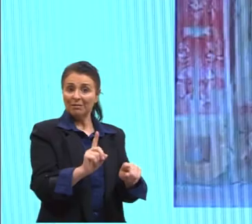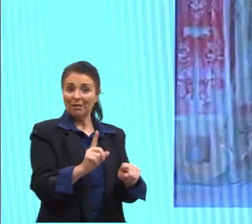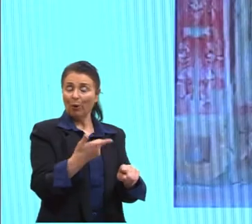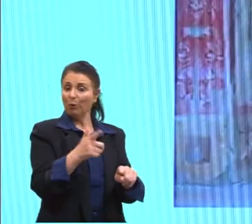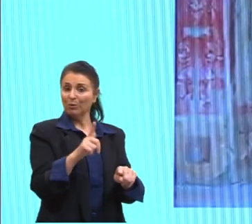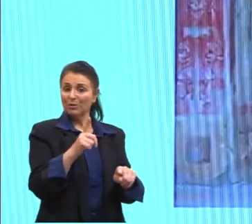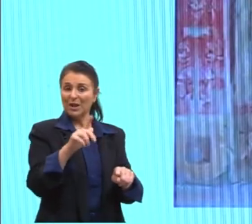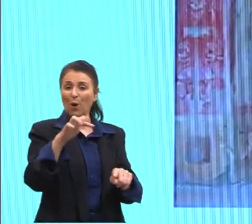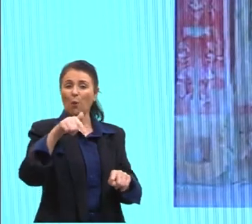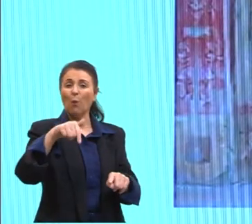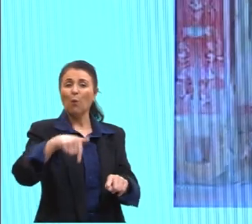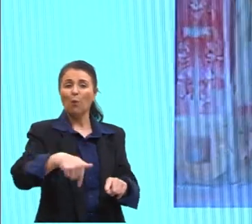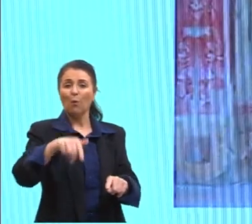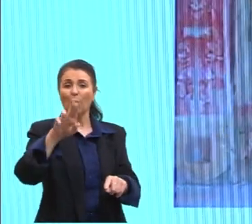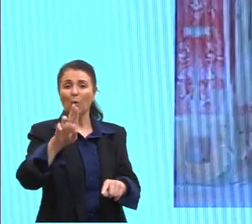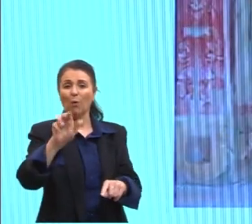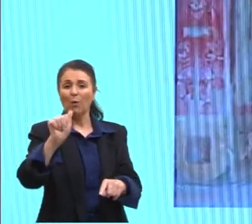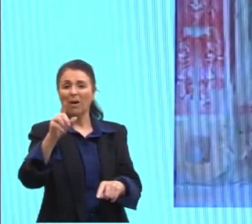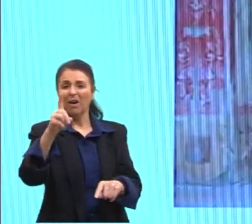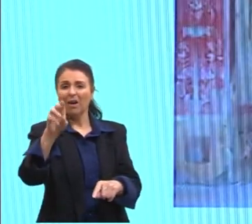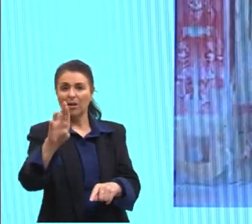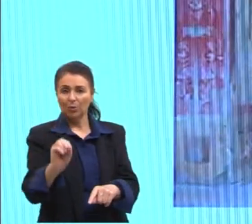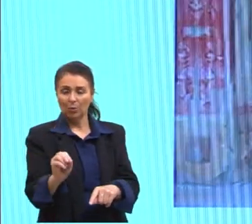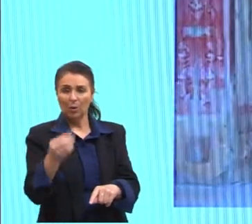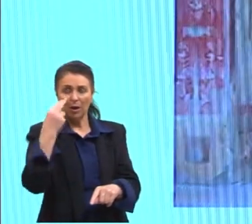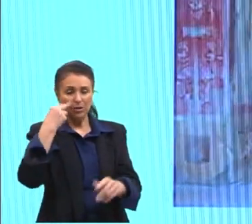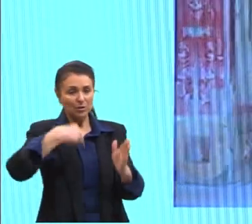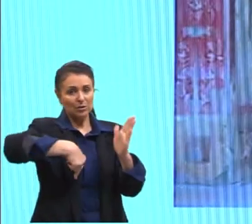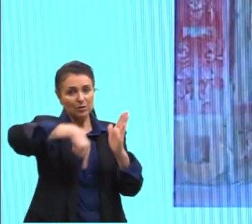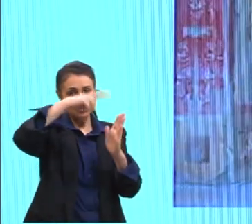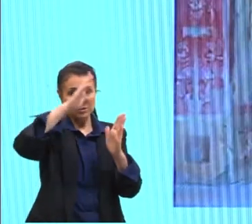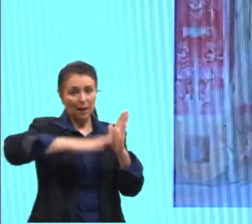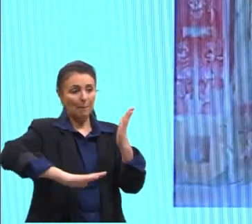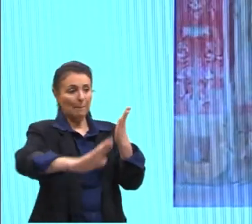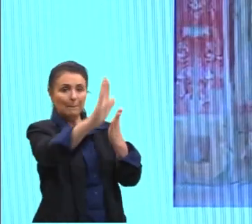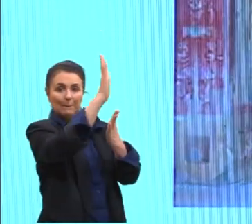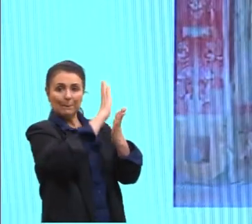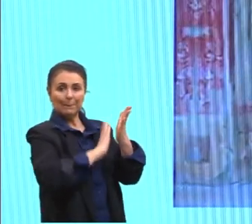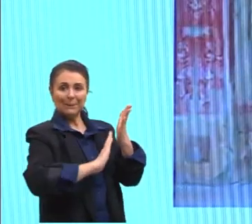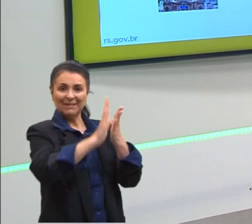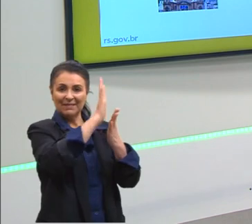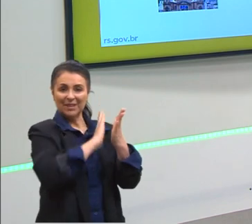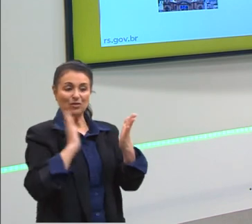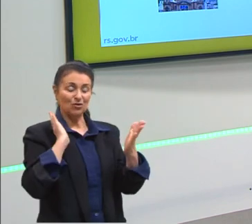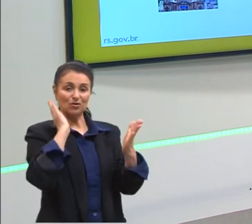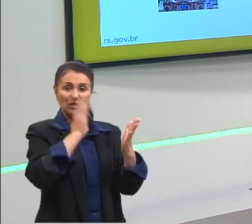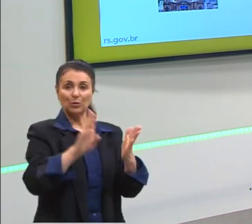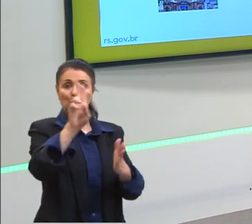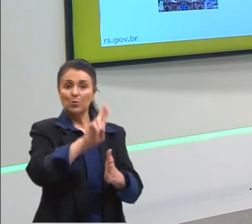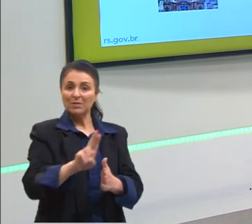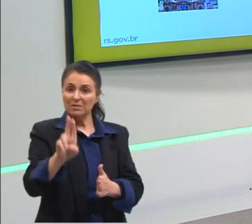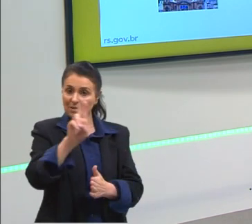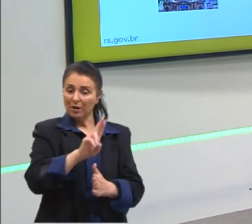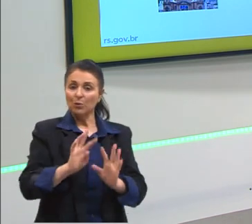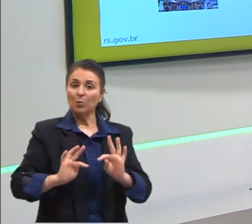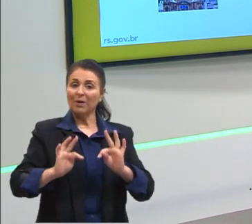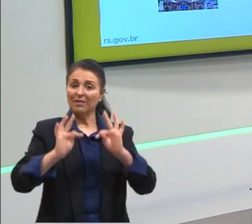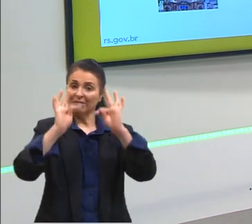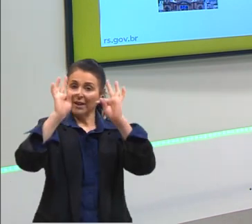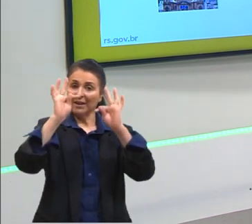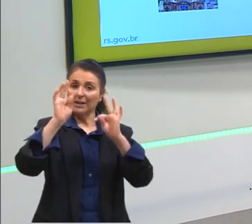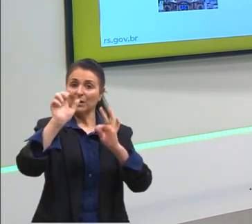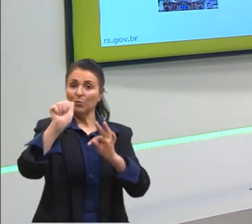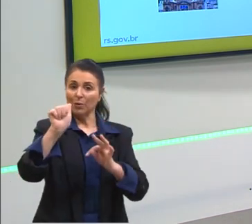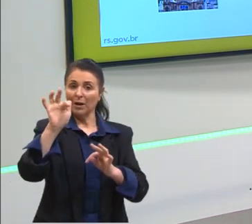nós estamos vendo, neste período, as pinturas na parede, através do afresco. Aqui mais um busto também